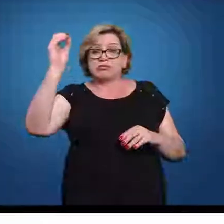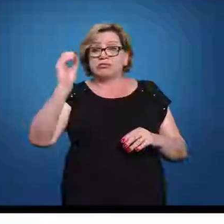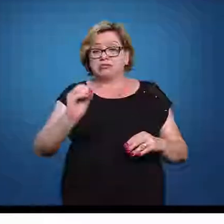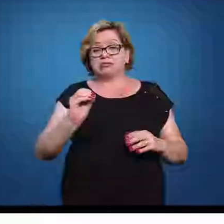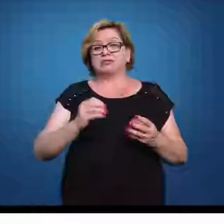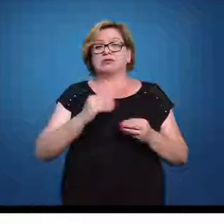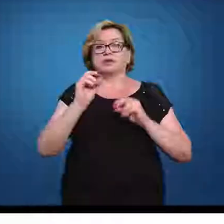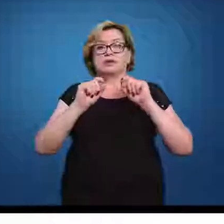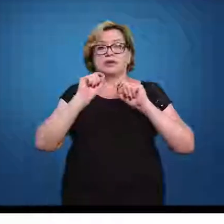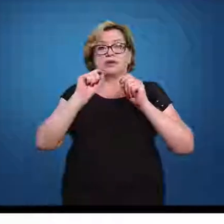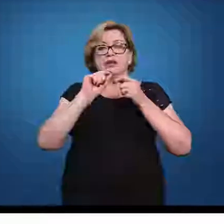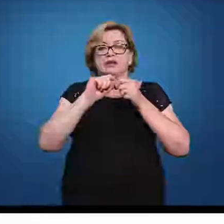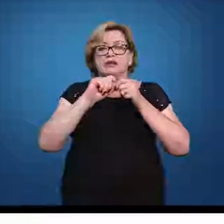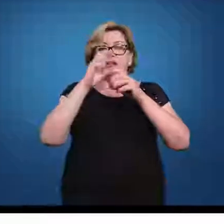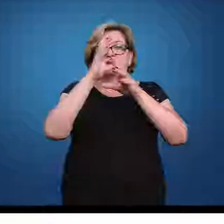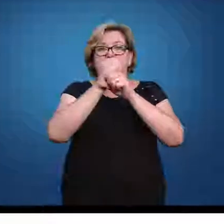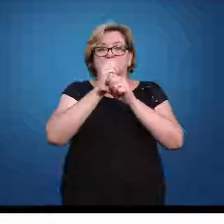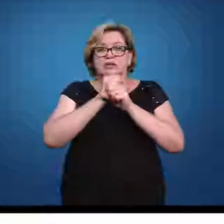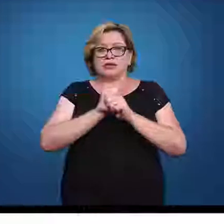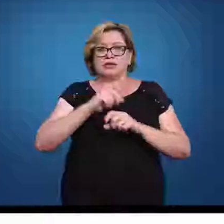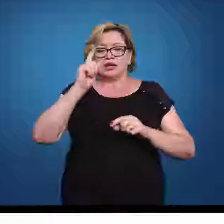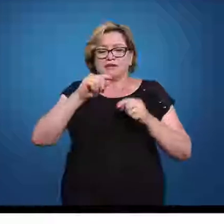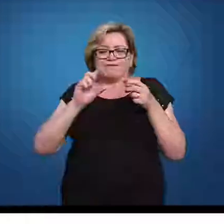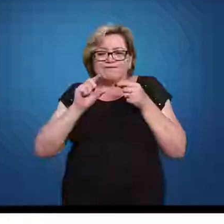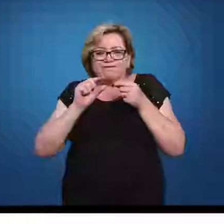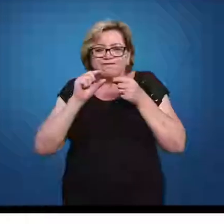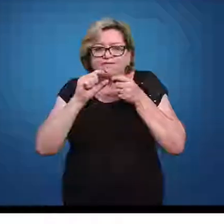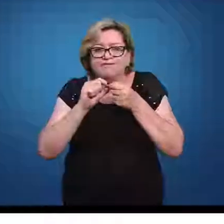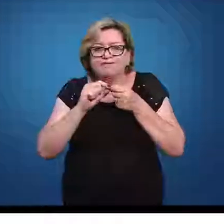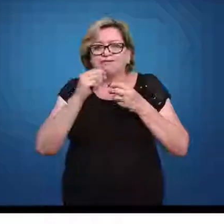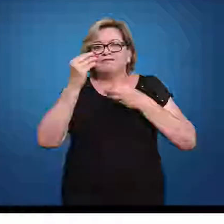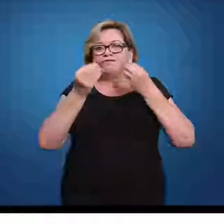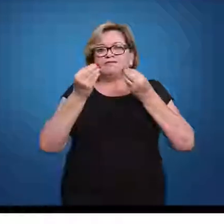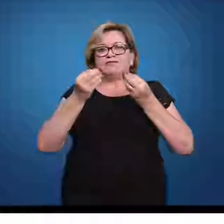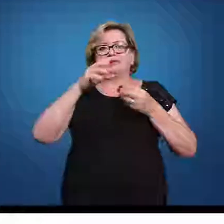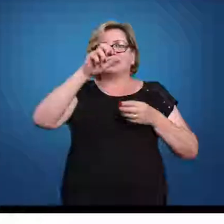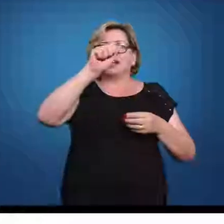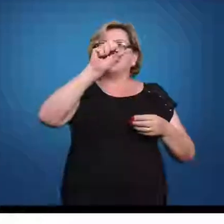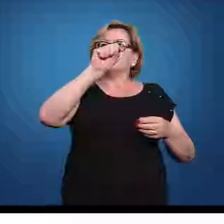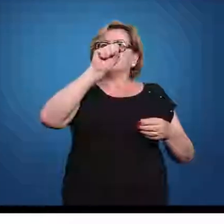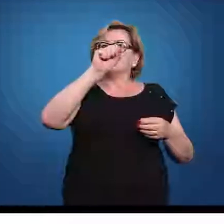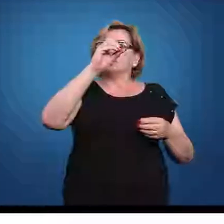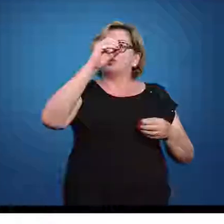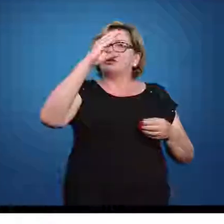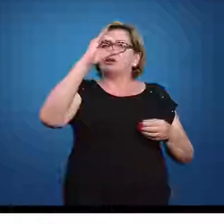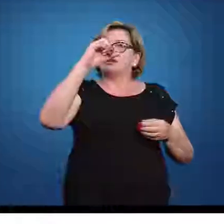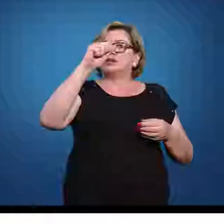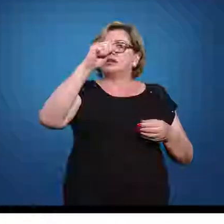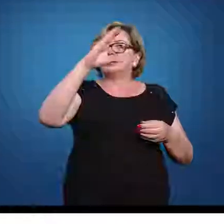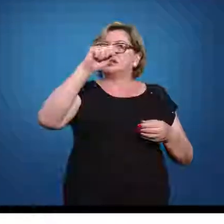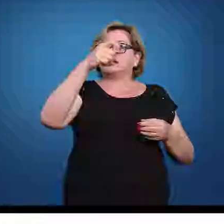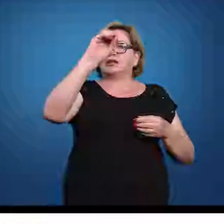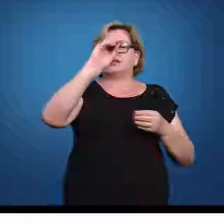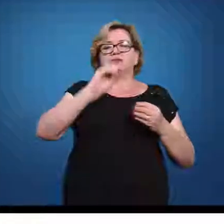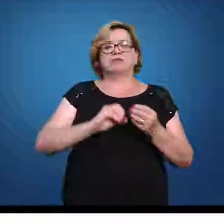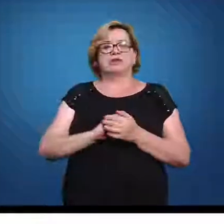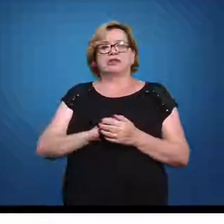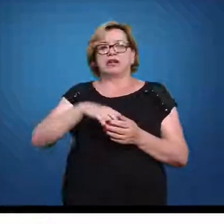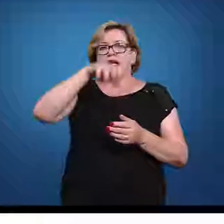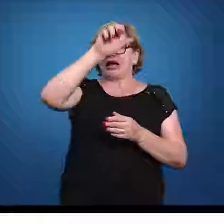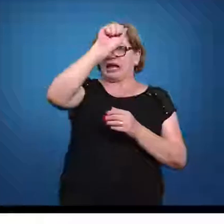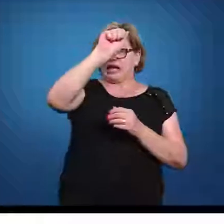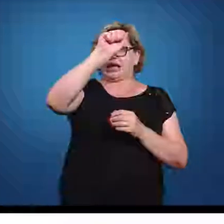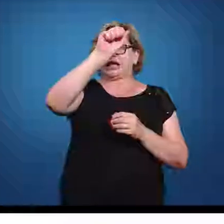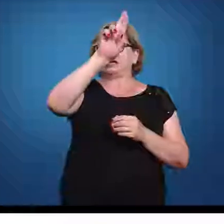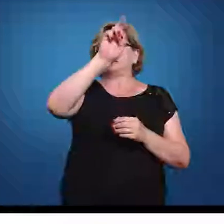O que a gente faz para efetuar o cálculo é uma associação. Uma associação entre área e probabilidade. Ou